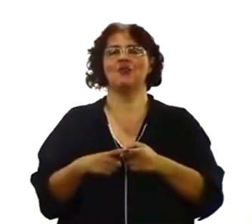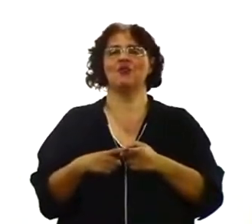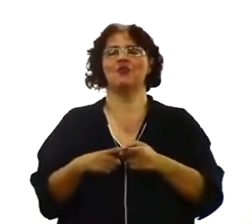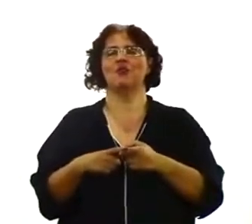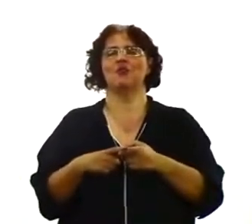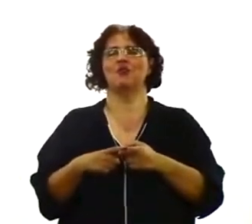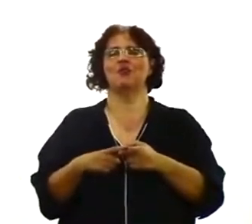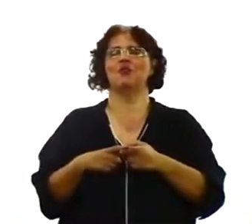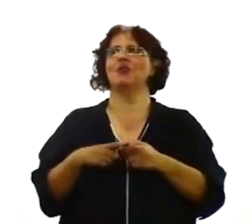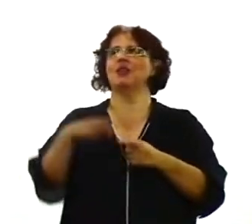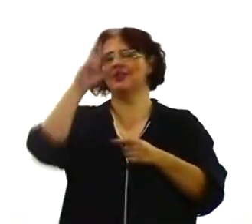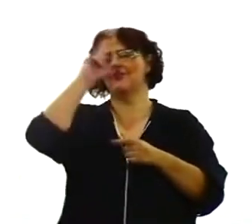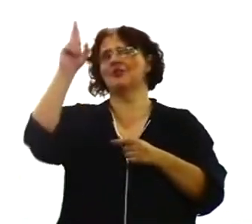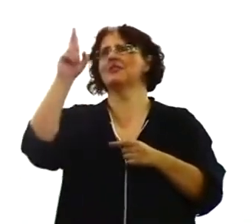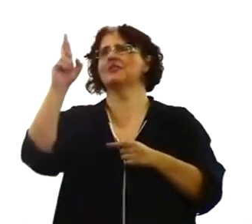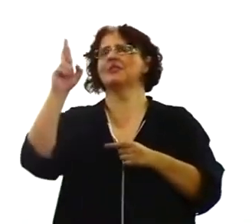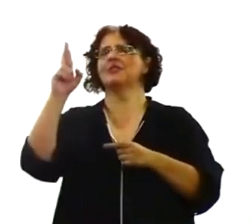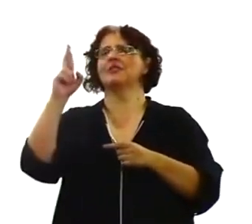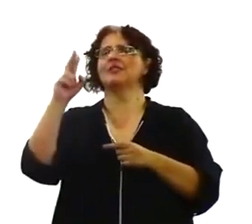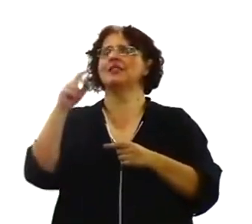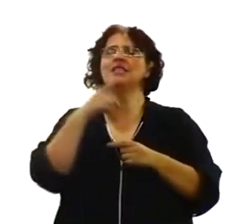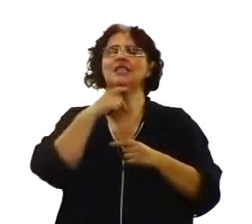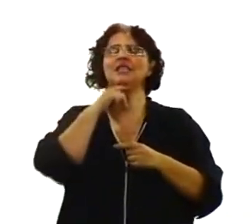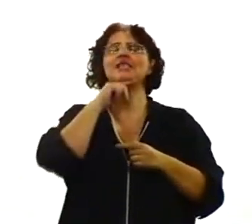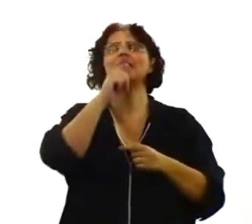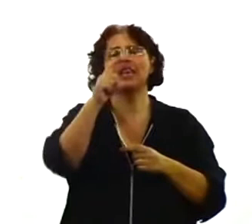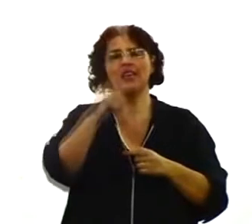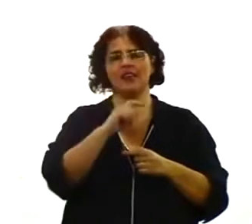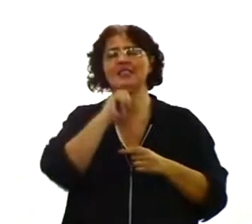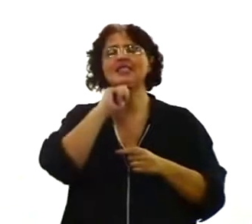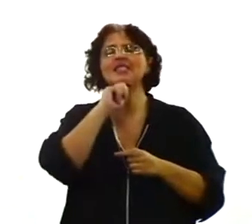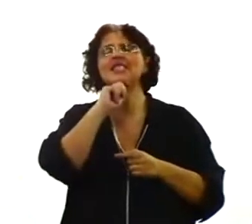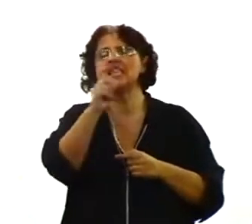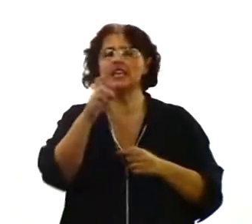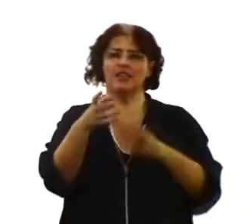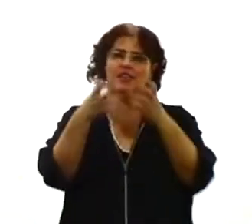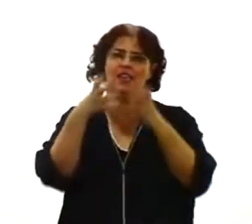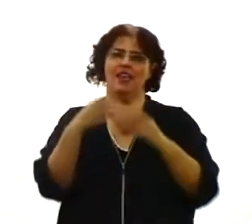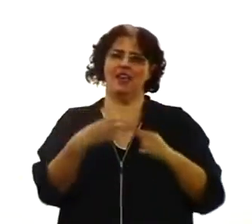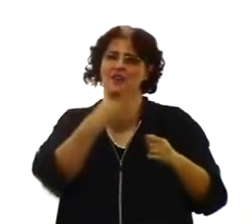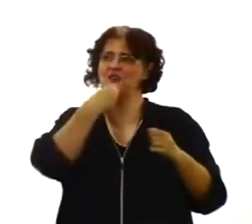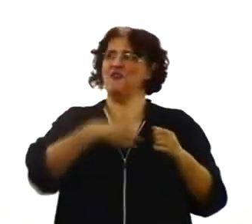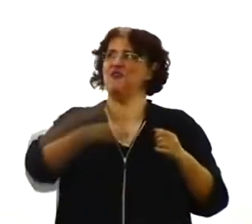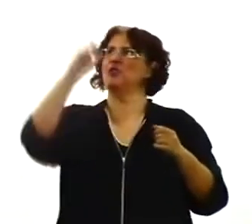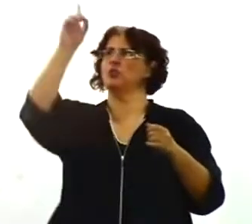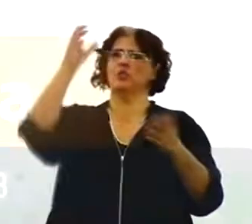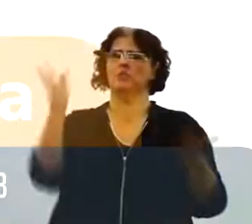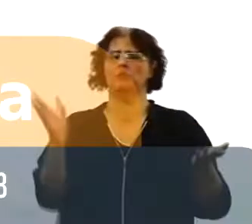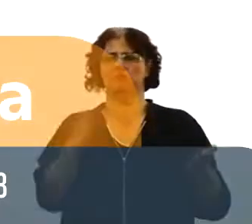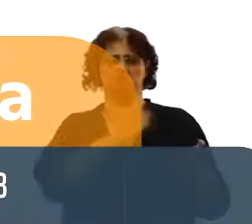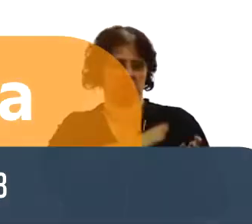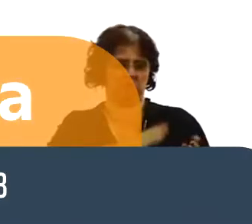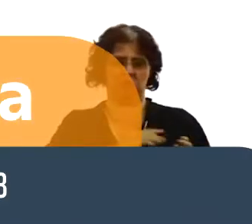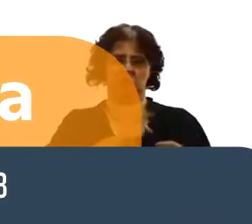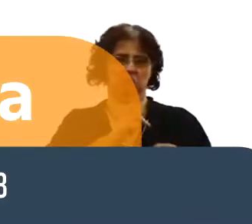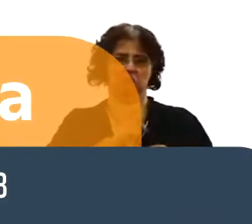Deus, eu quero ser seu filho. Ninguém de nós diria isso. Ninguém quer ser filho de Deus. Jamais houve um coração humano com